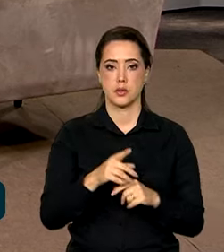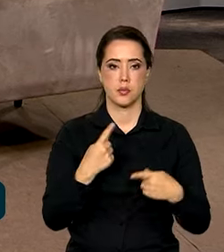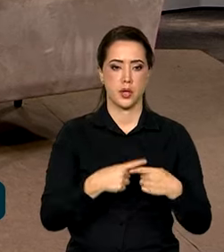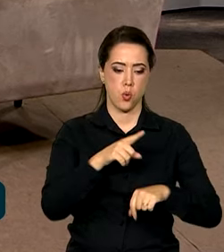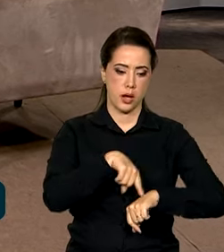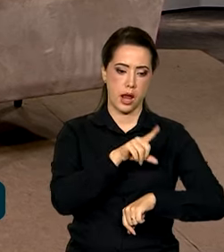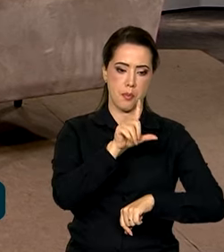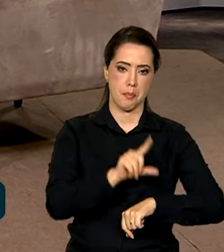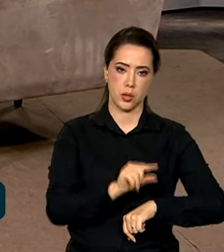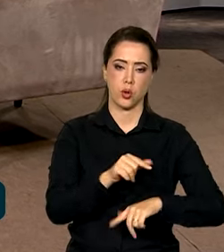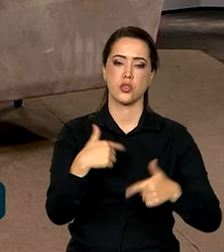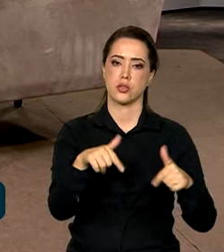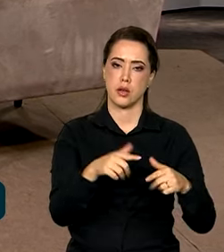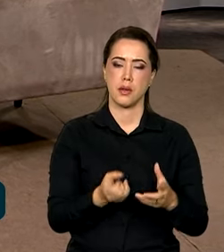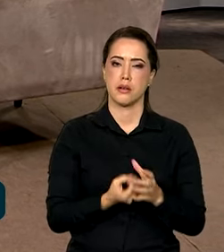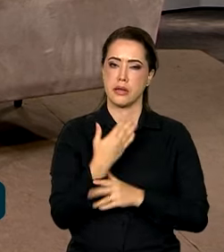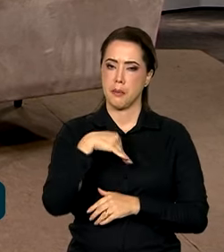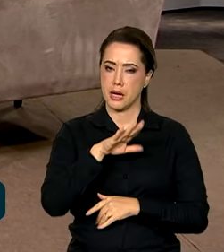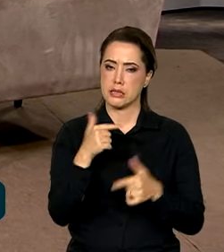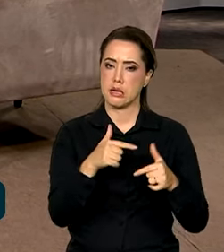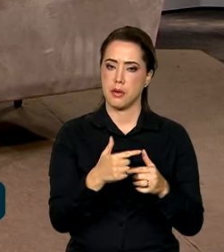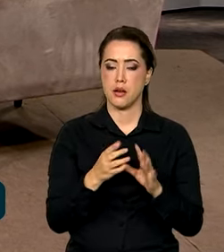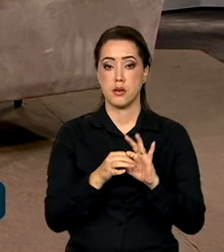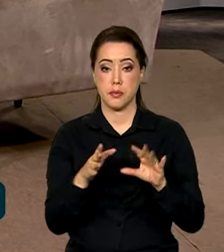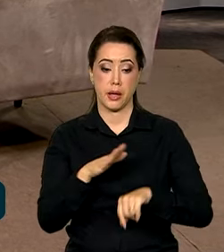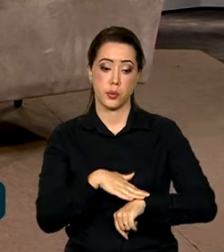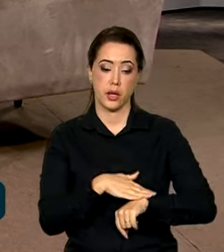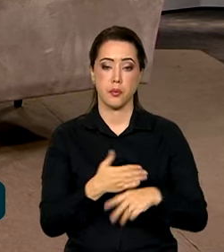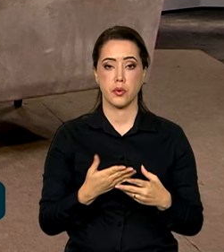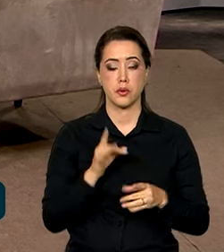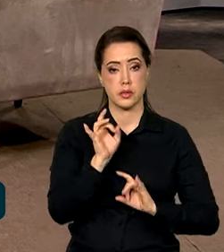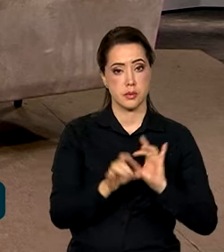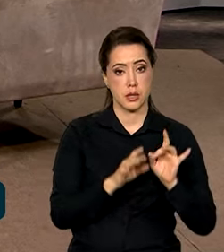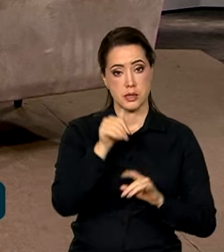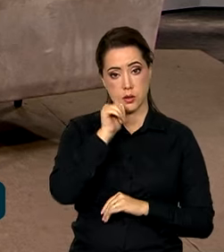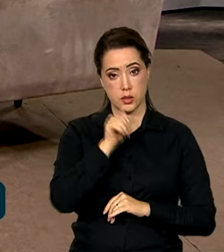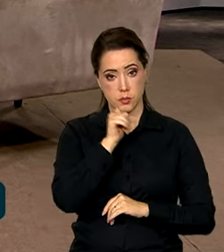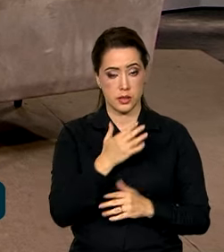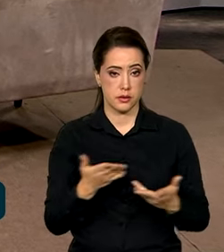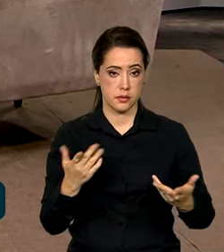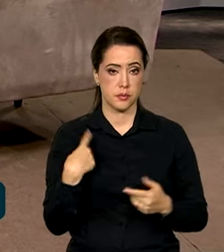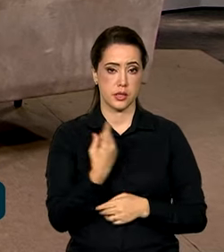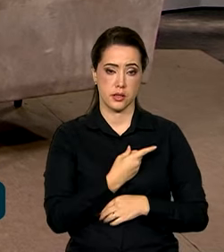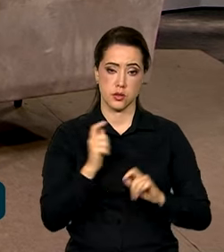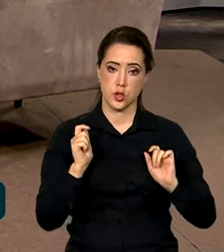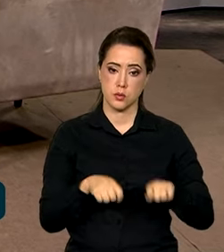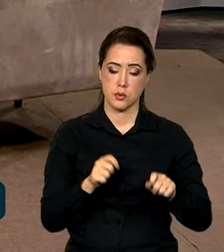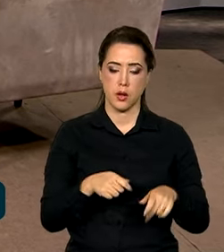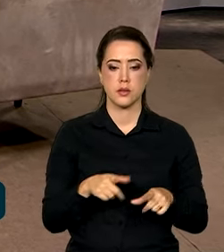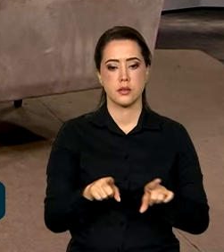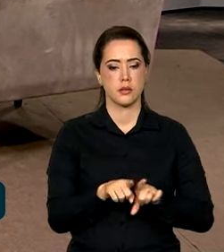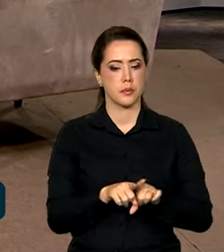jornada de trabalho, isso vai gerar mais emprego, isso vai liberar o tempo, em especial das mulheres, para que a gente possa,